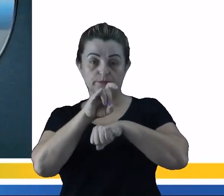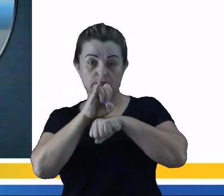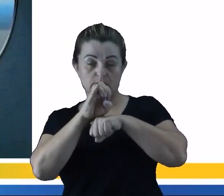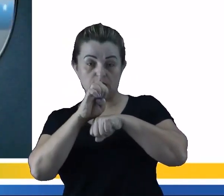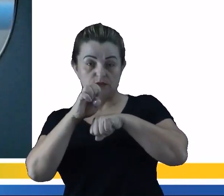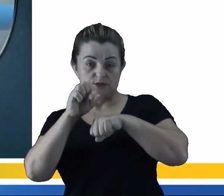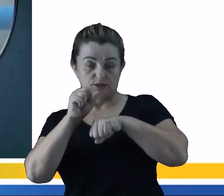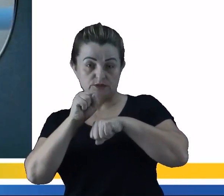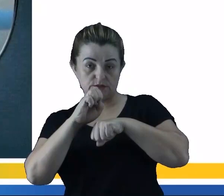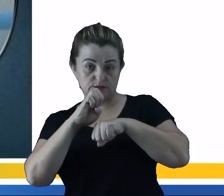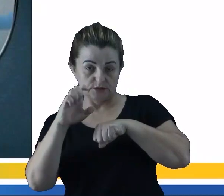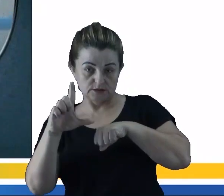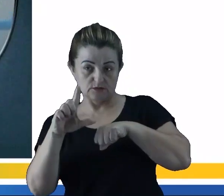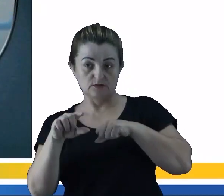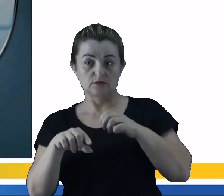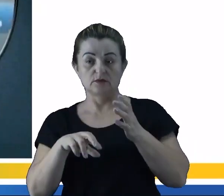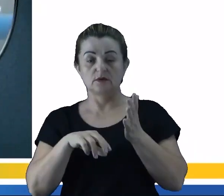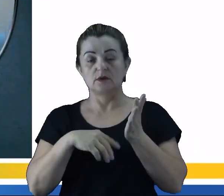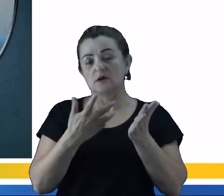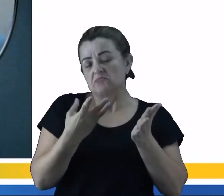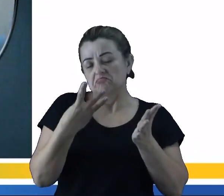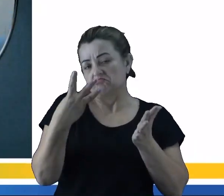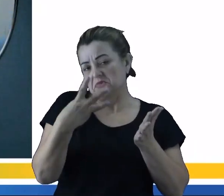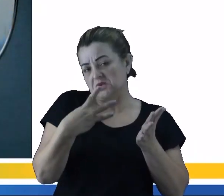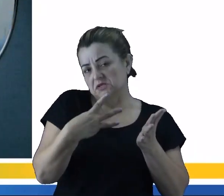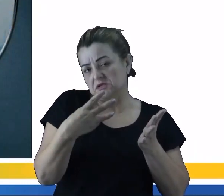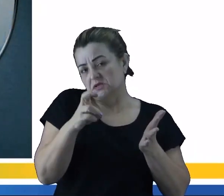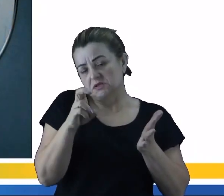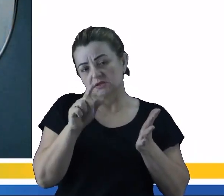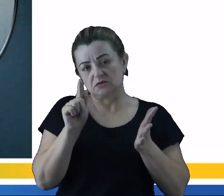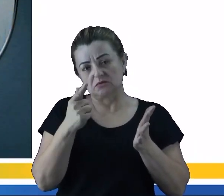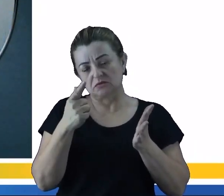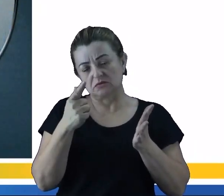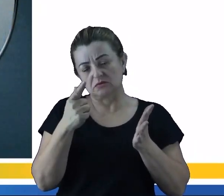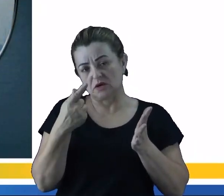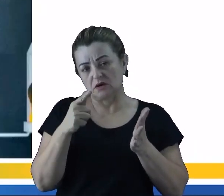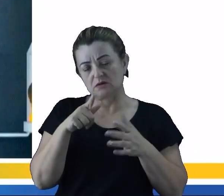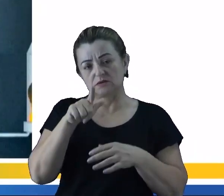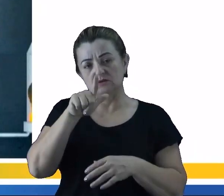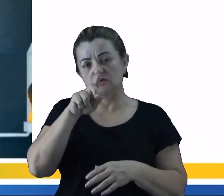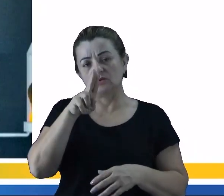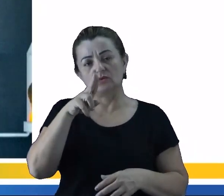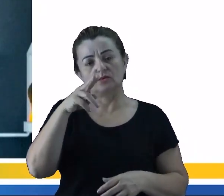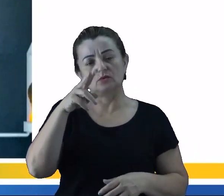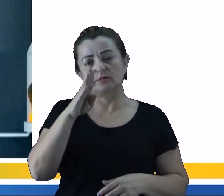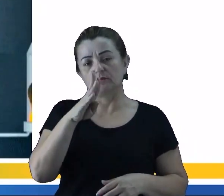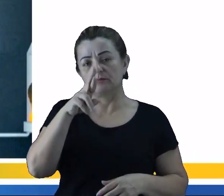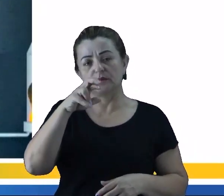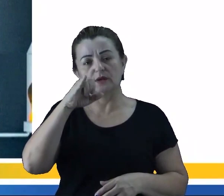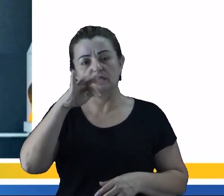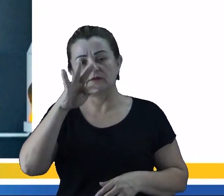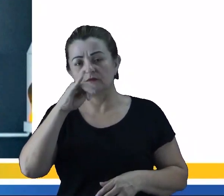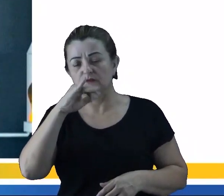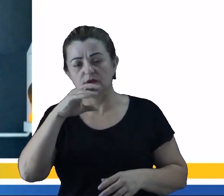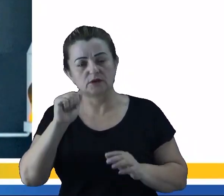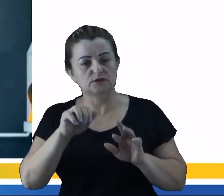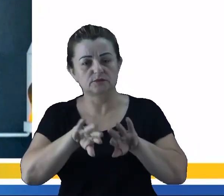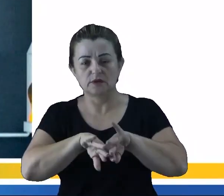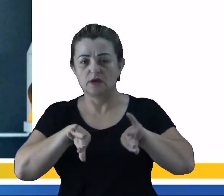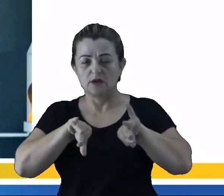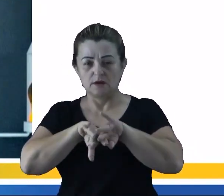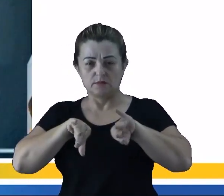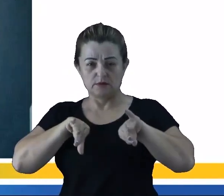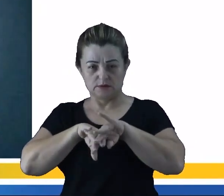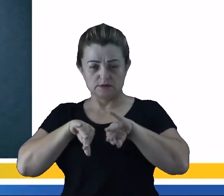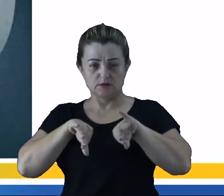graus, ali, combustível para a calefação. 335 graus, os lubrificantes. E 350 graus, ali, para a separação